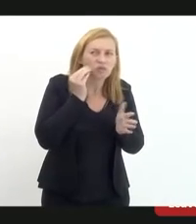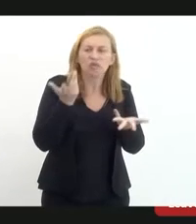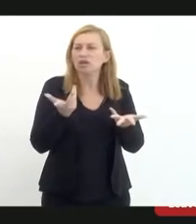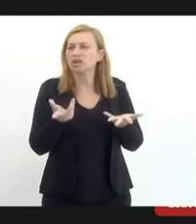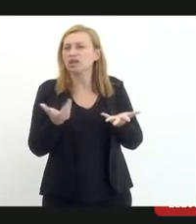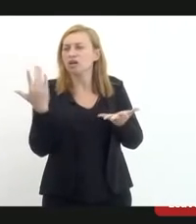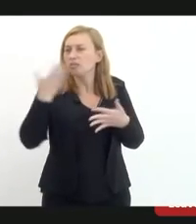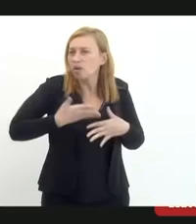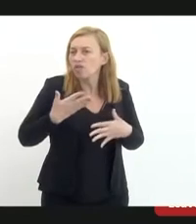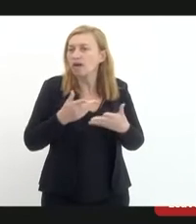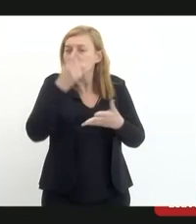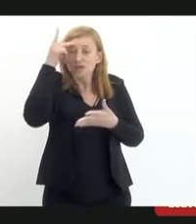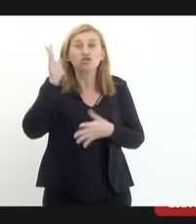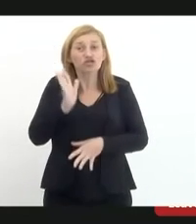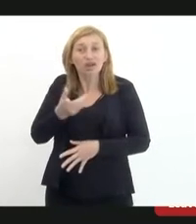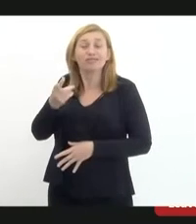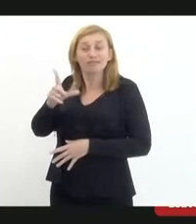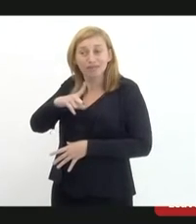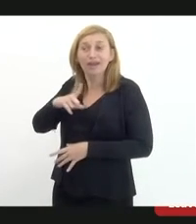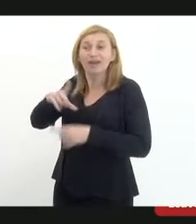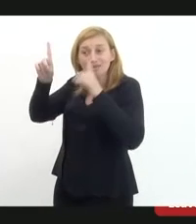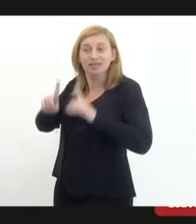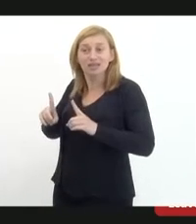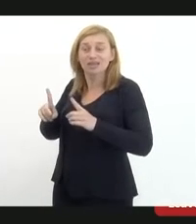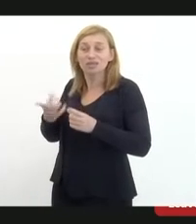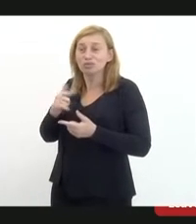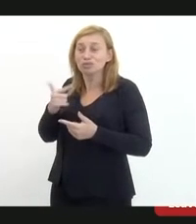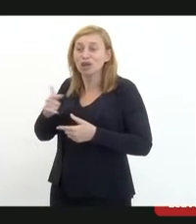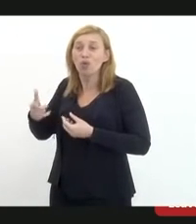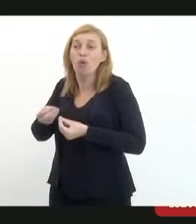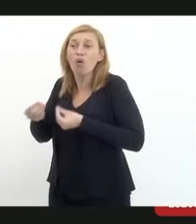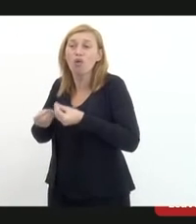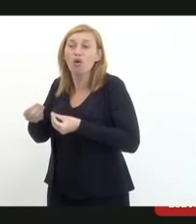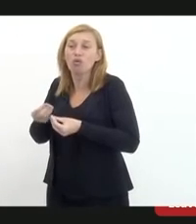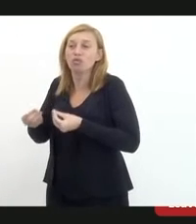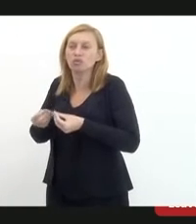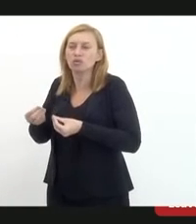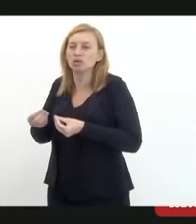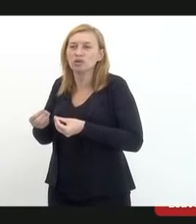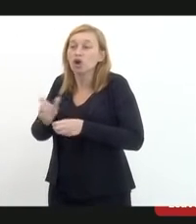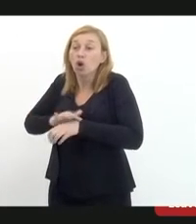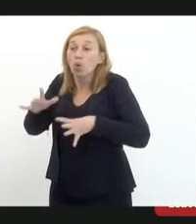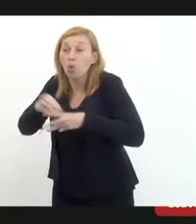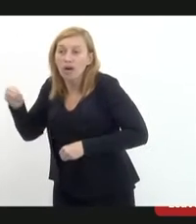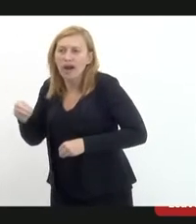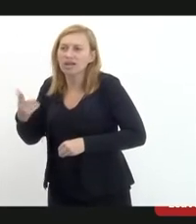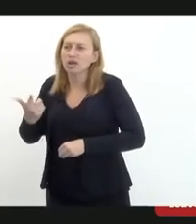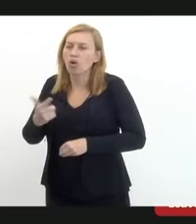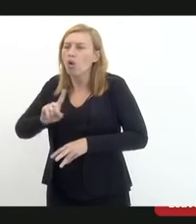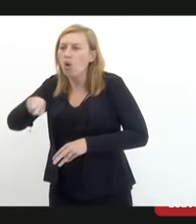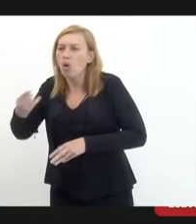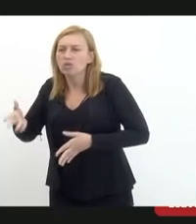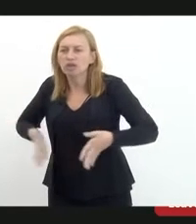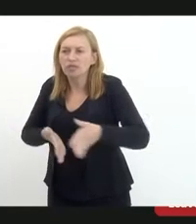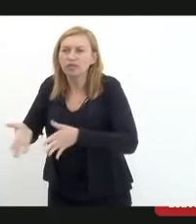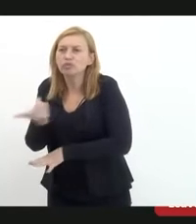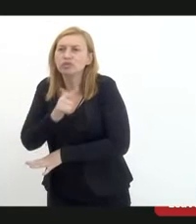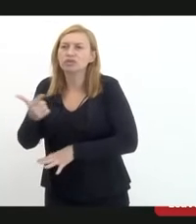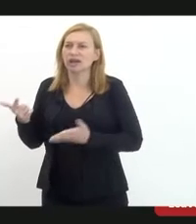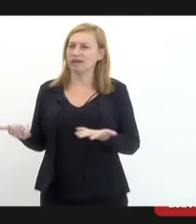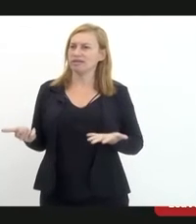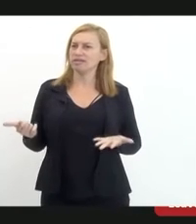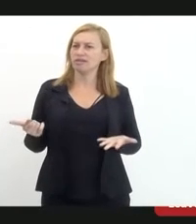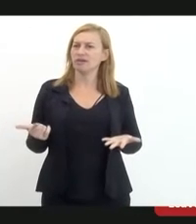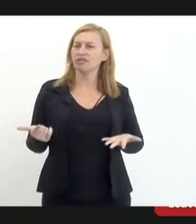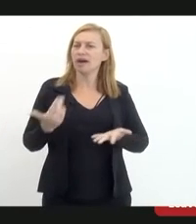pessoa já tem uma deficiência que ela é irreversível. Então, não tem outro caminho do que um projeto de lei dessa natureza para